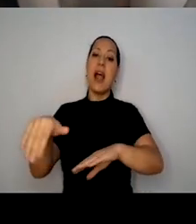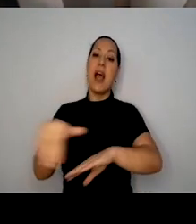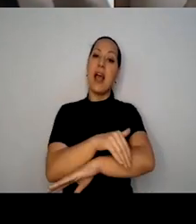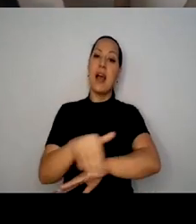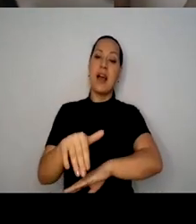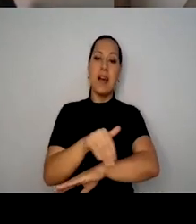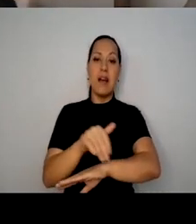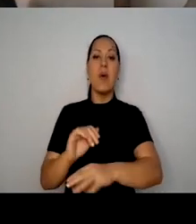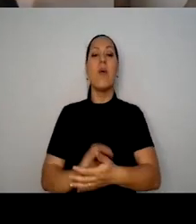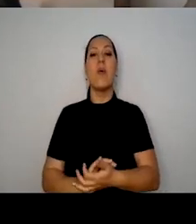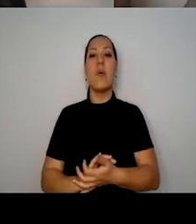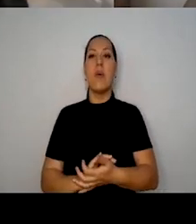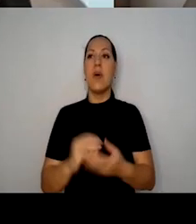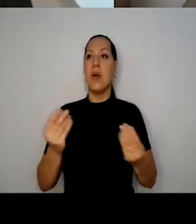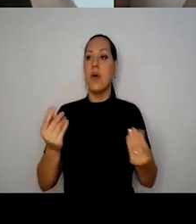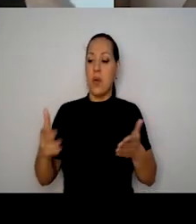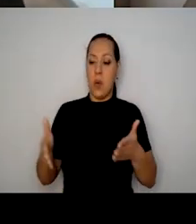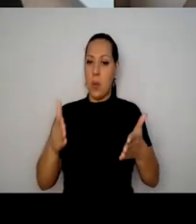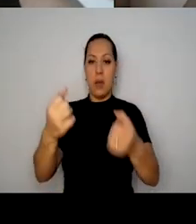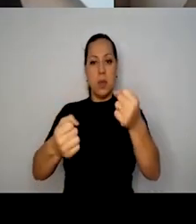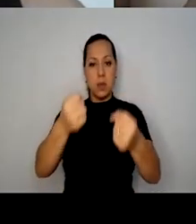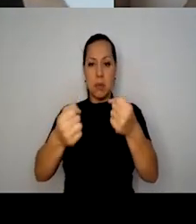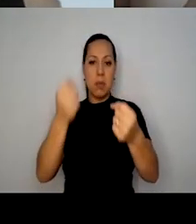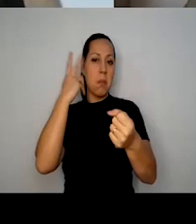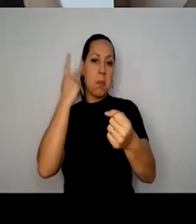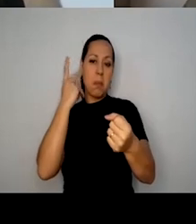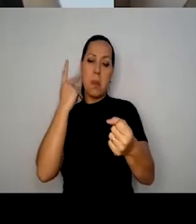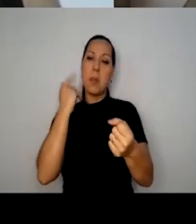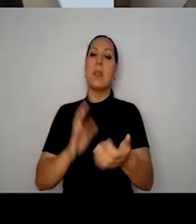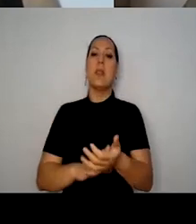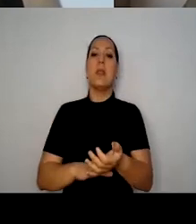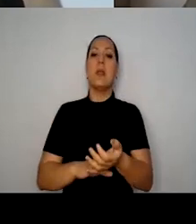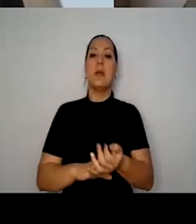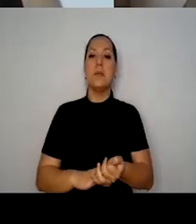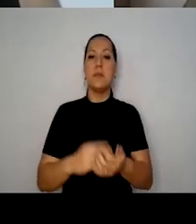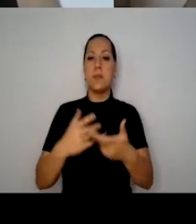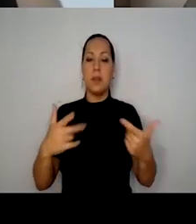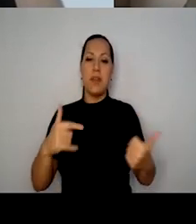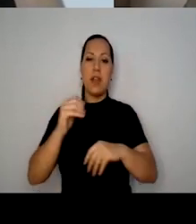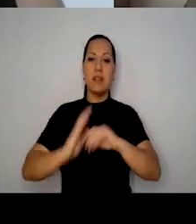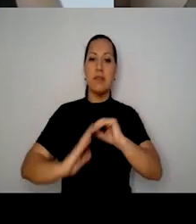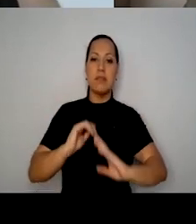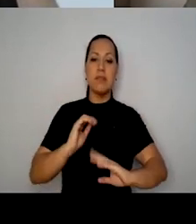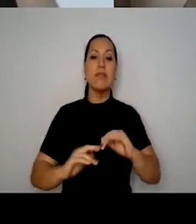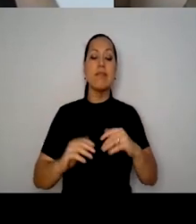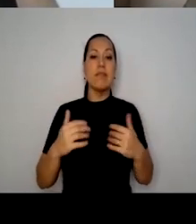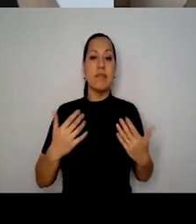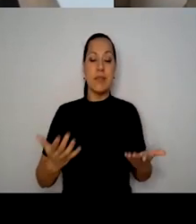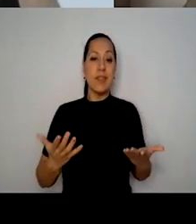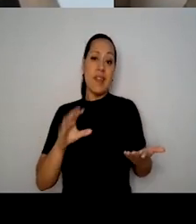no seu caminho de carro mesmo, sendo parada para acontecer atividade, e é aí que a gente está.